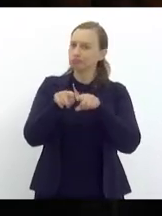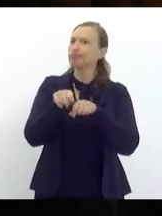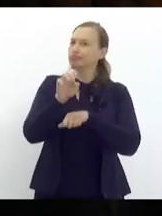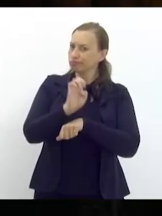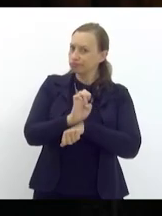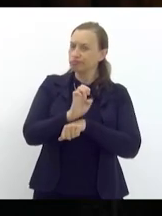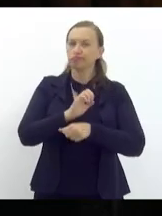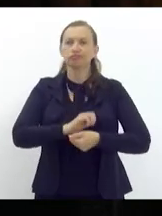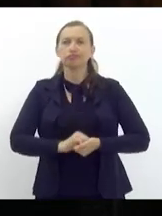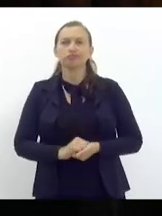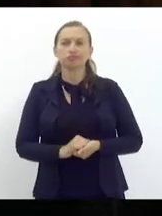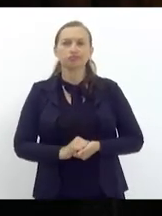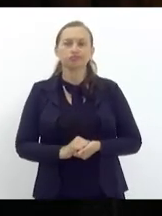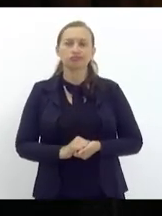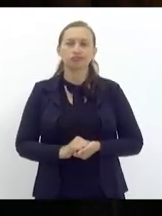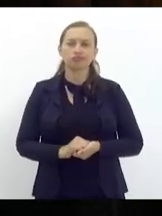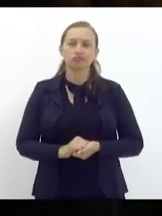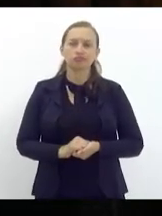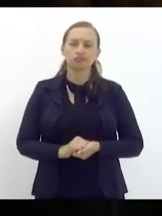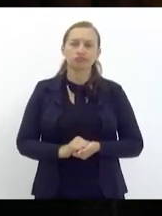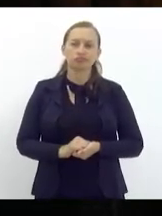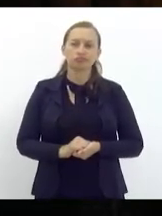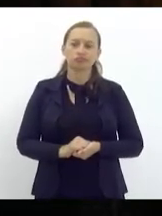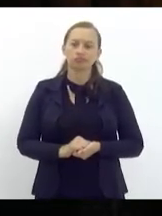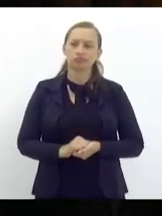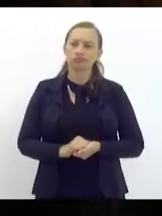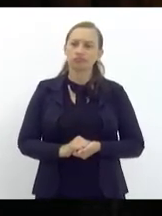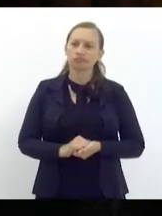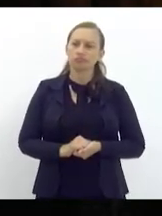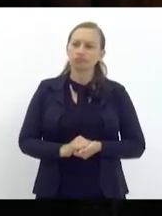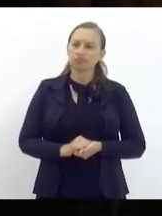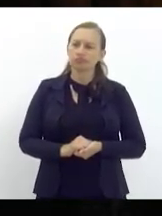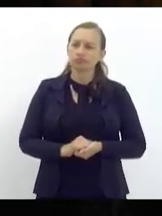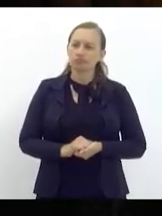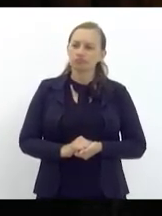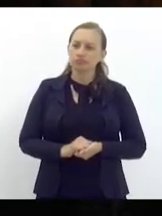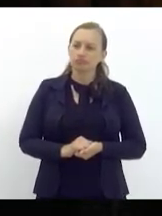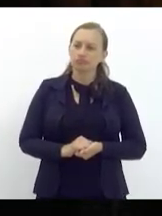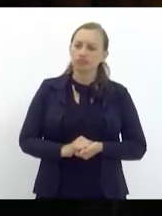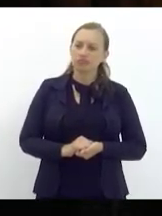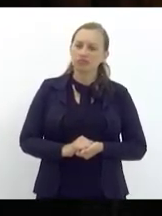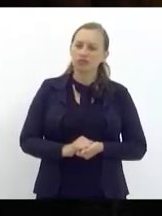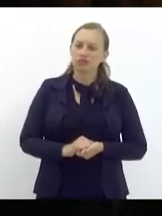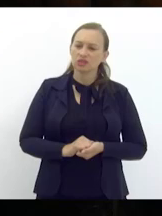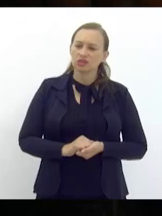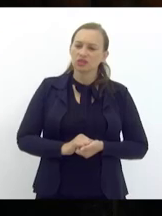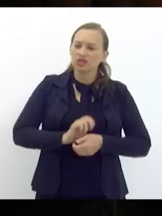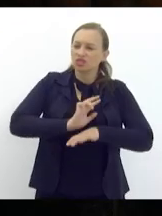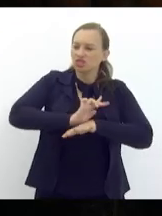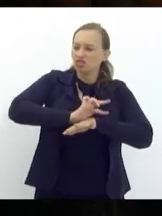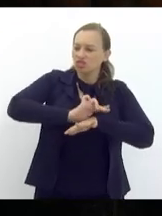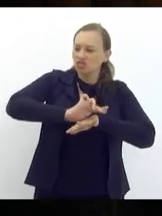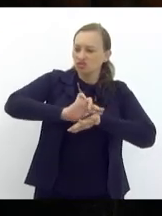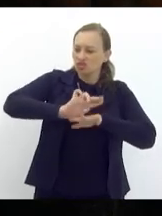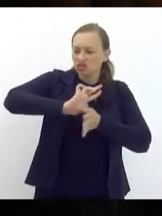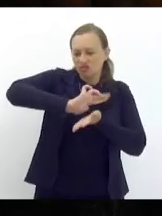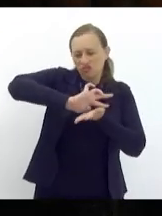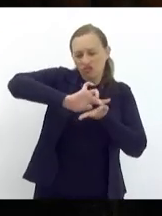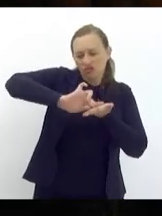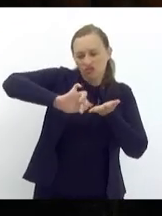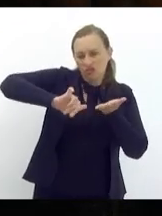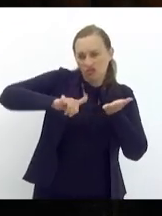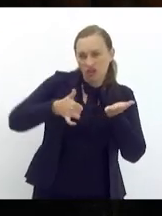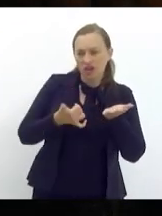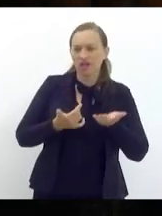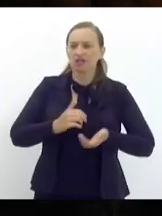função dessa polarização no meu entendimento destrutiva que nós vivemos